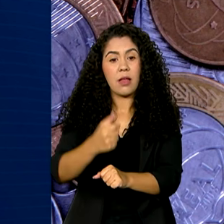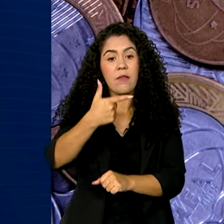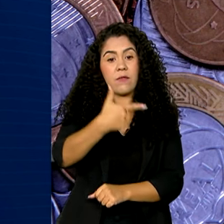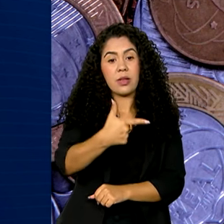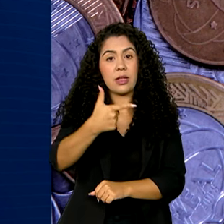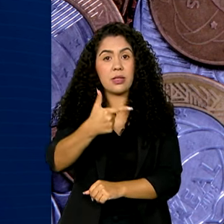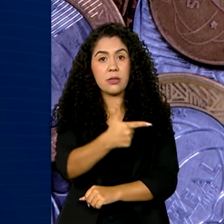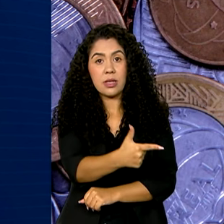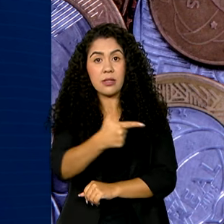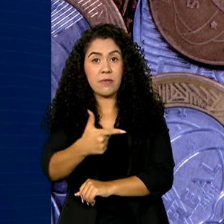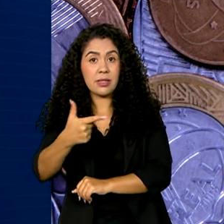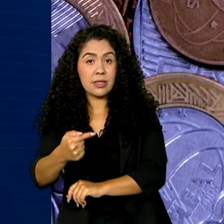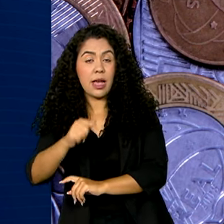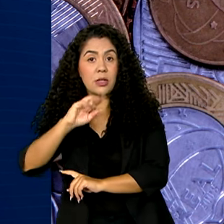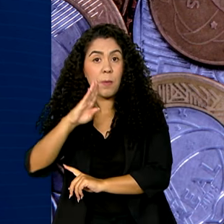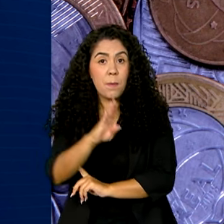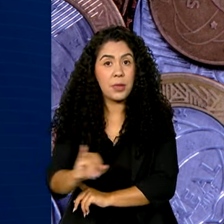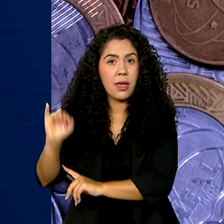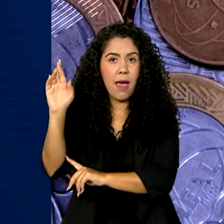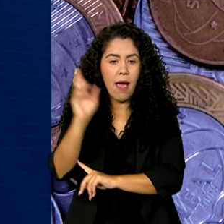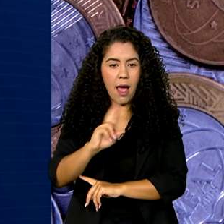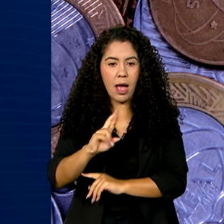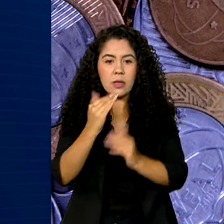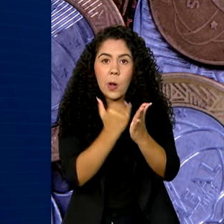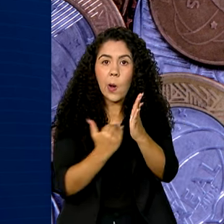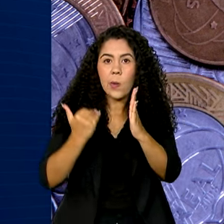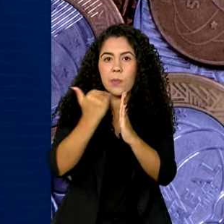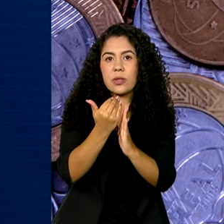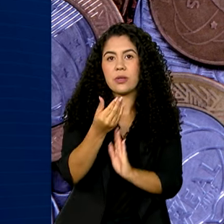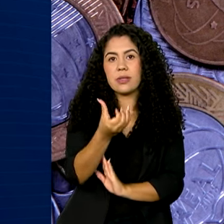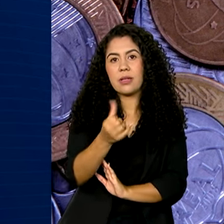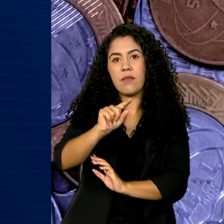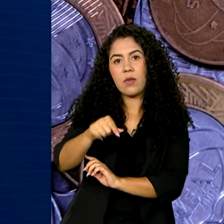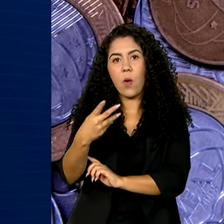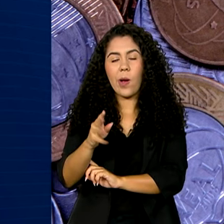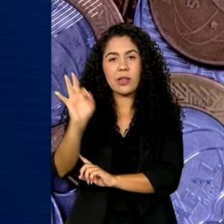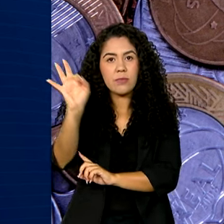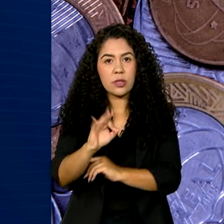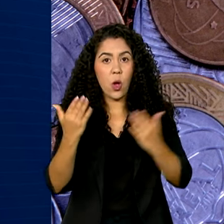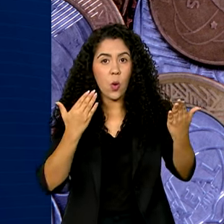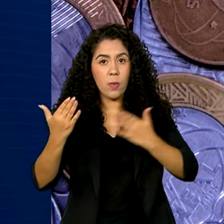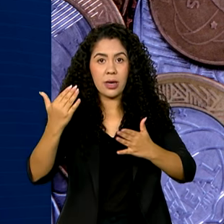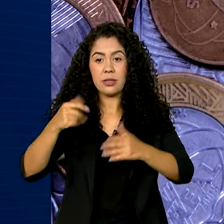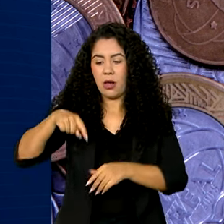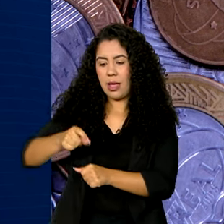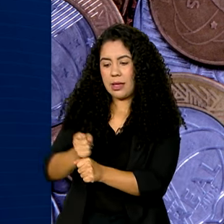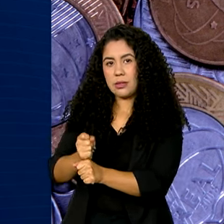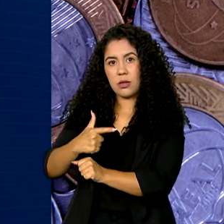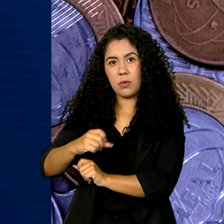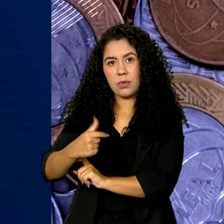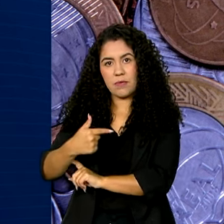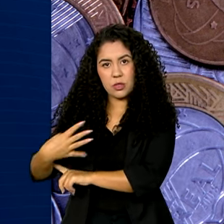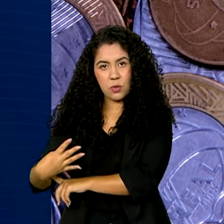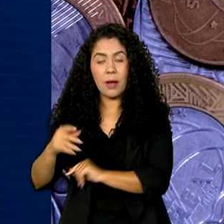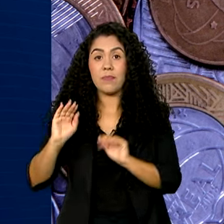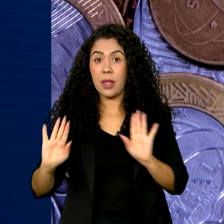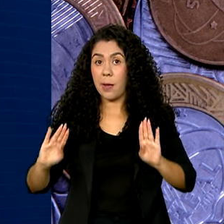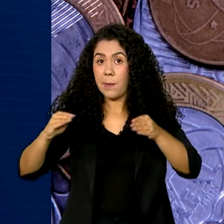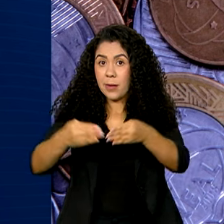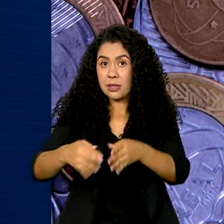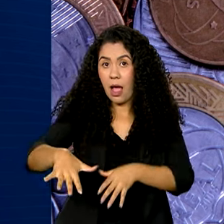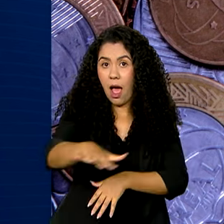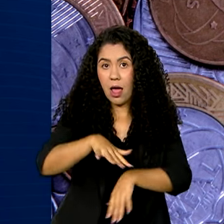bilhões, um aumento de 6,4% em relação a 2024. Para a educação,